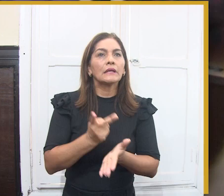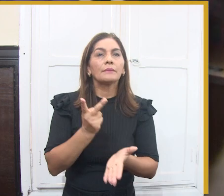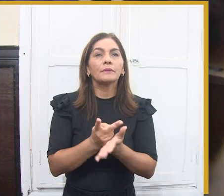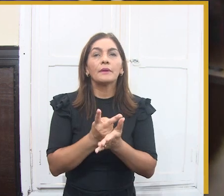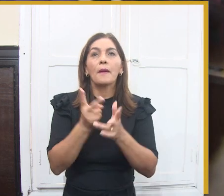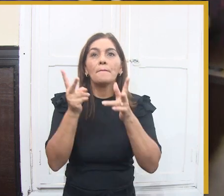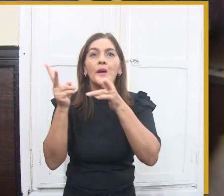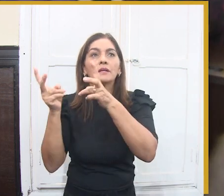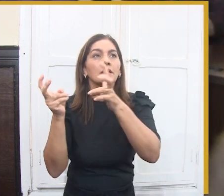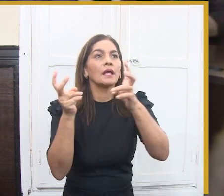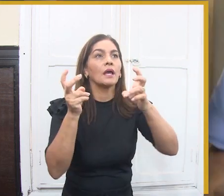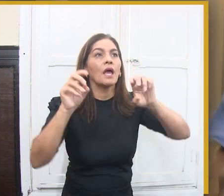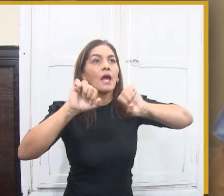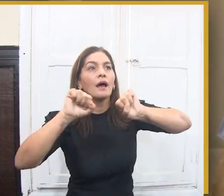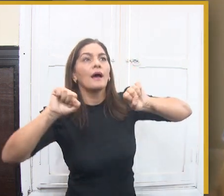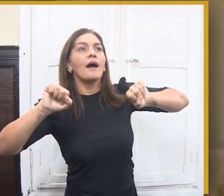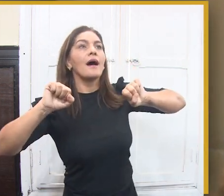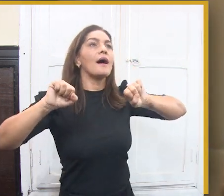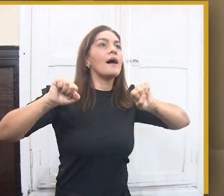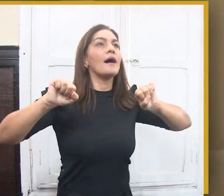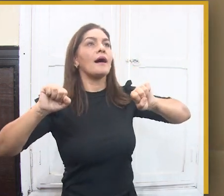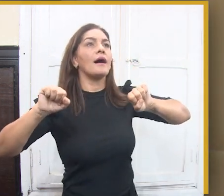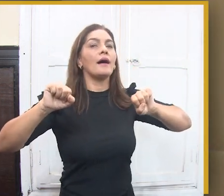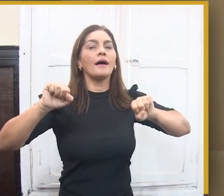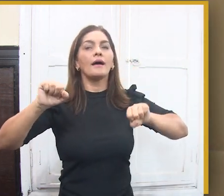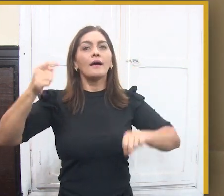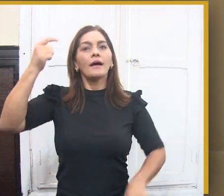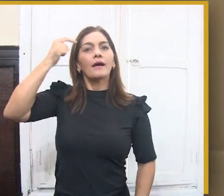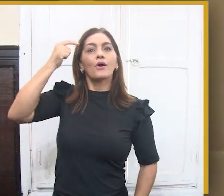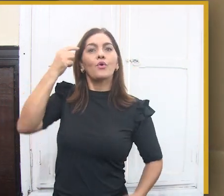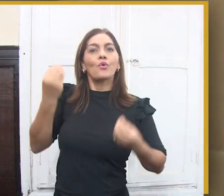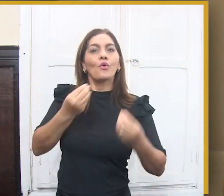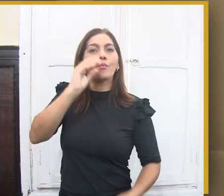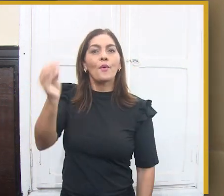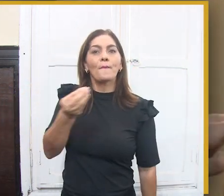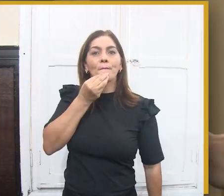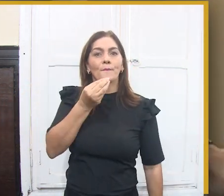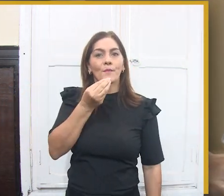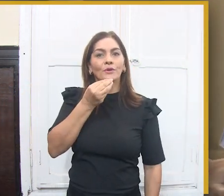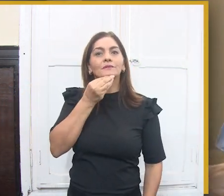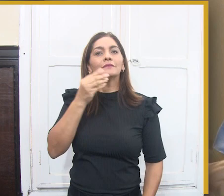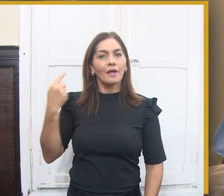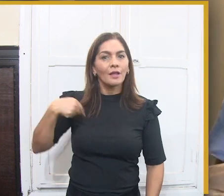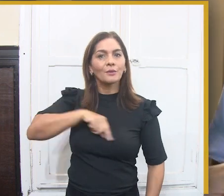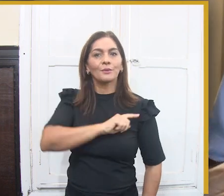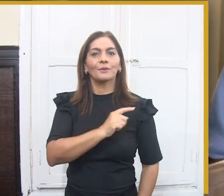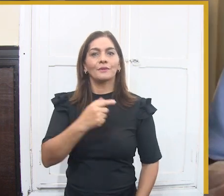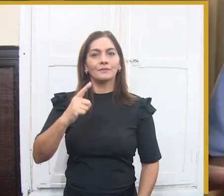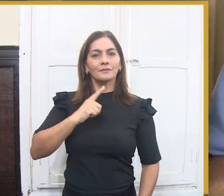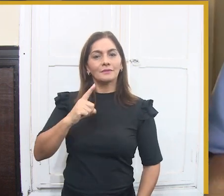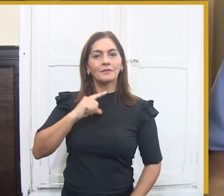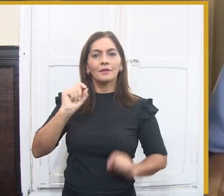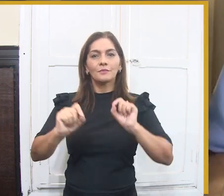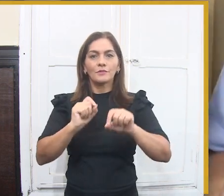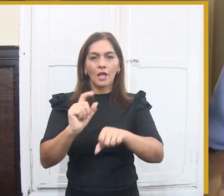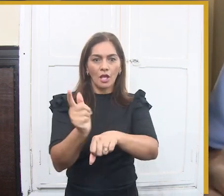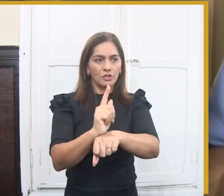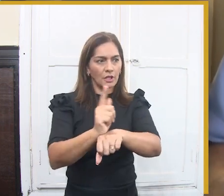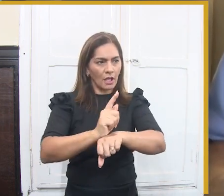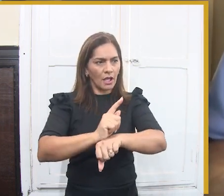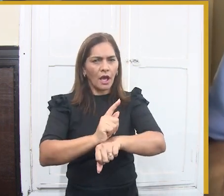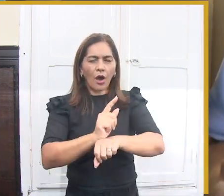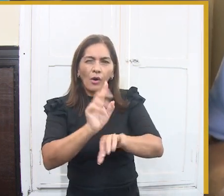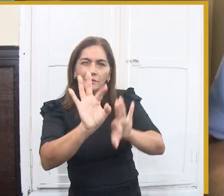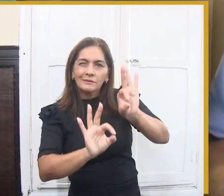Bom dia a todos. Por cumprimentar todos o nosso prefeito Bruno Pé-Alema. Esse gestor de